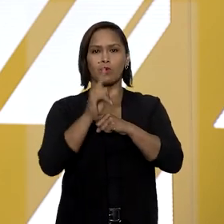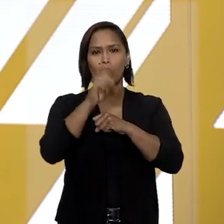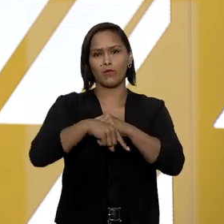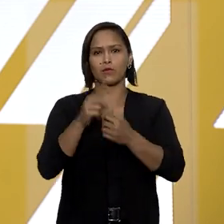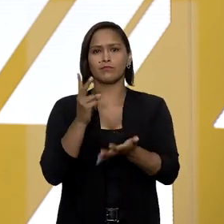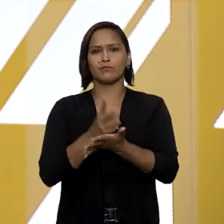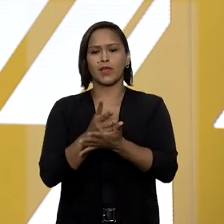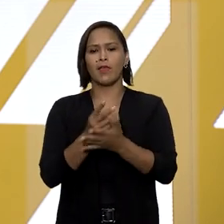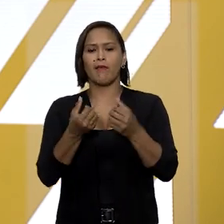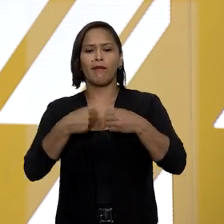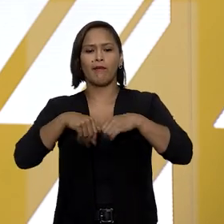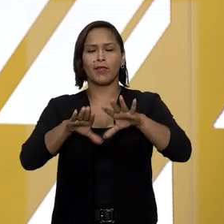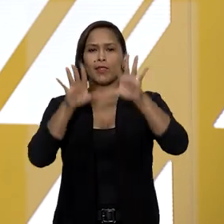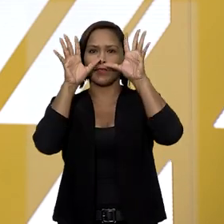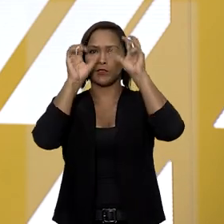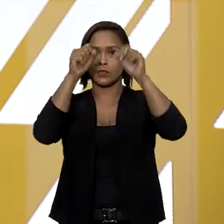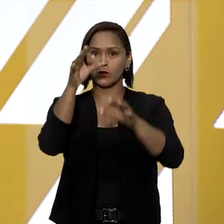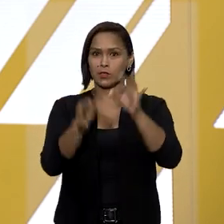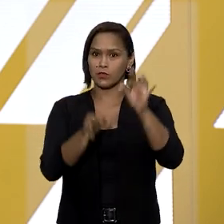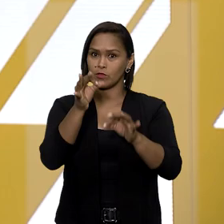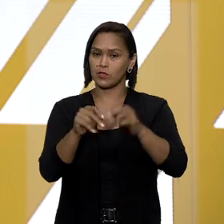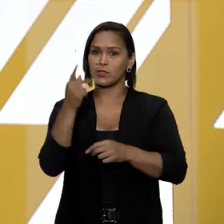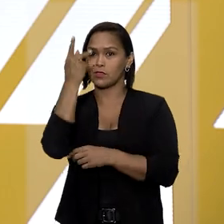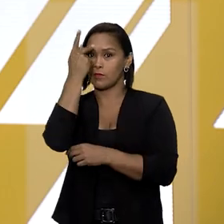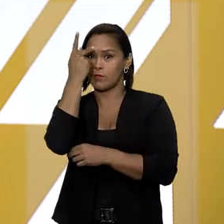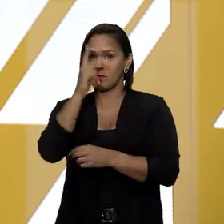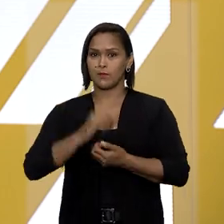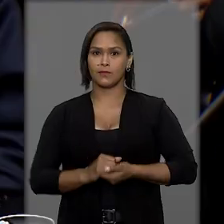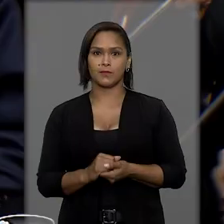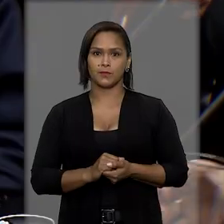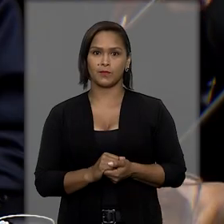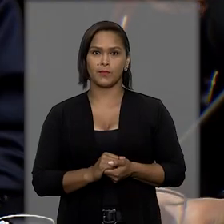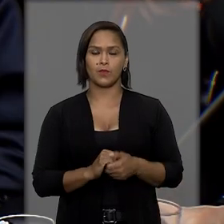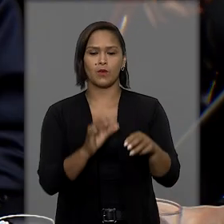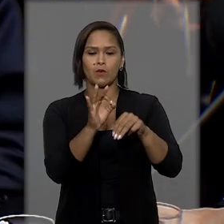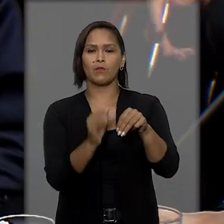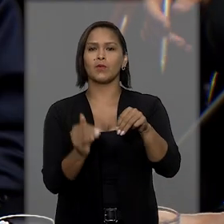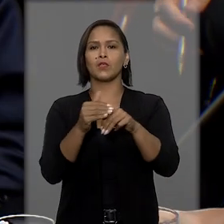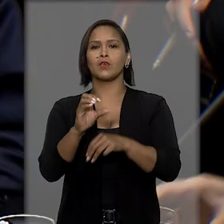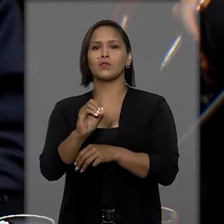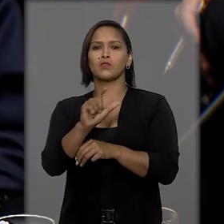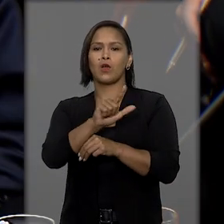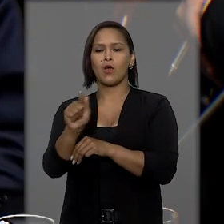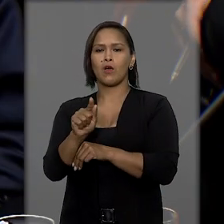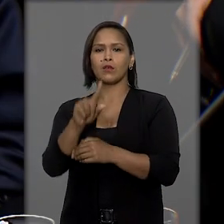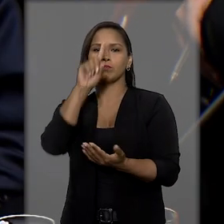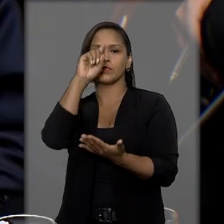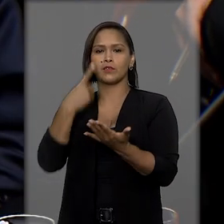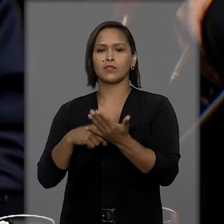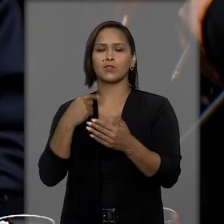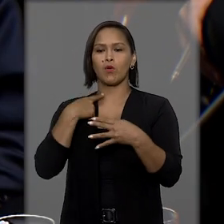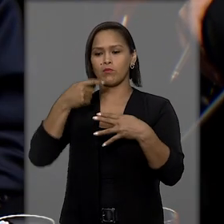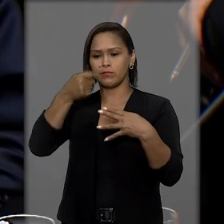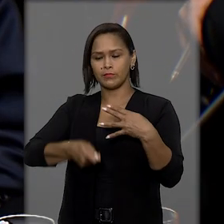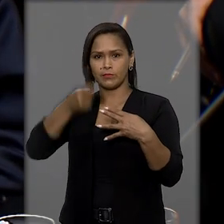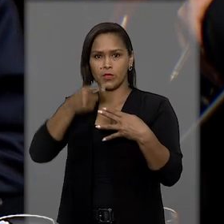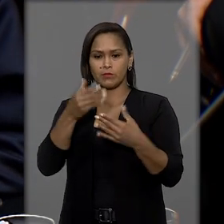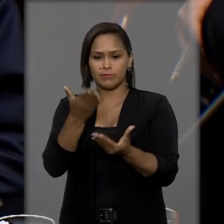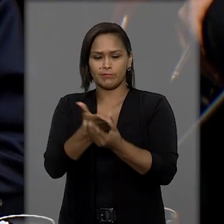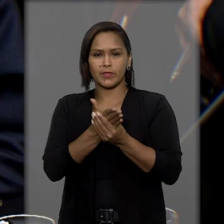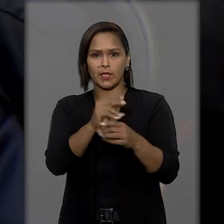-19 entrar no Tribunal de Justiça de São Paulo. O ministro Og Fernandes, em decisão monocrática,